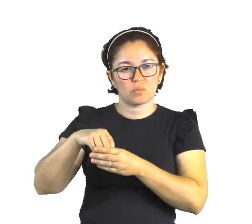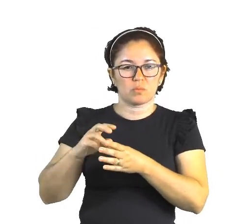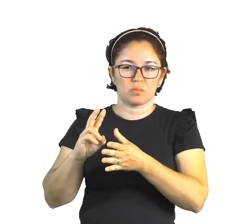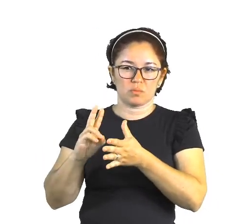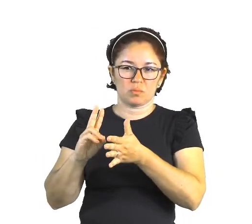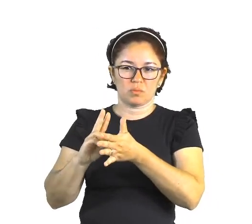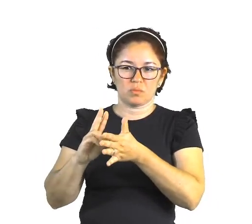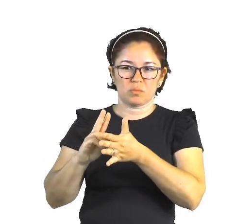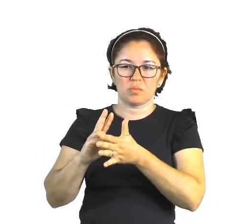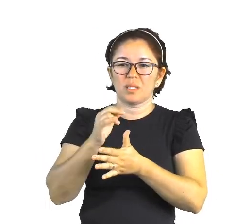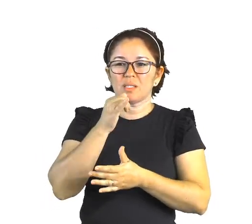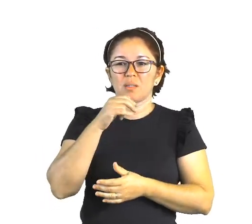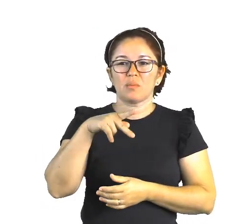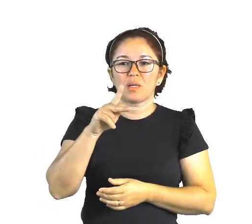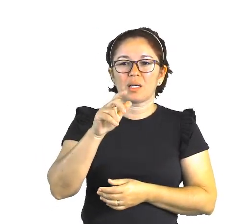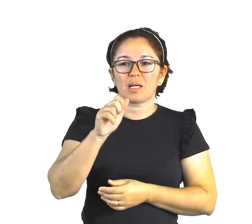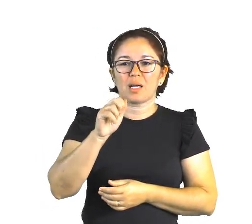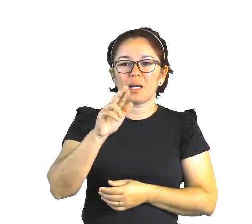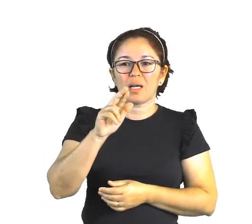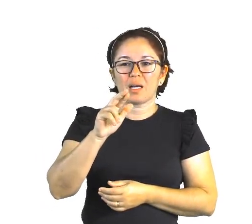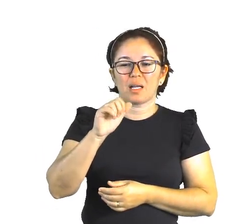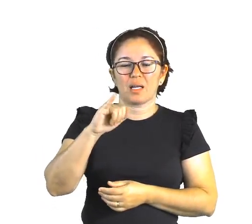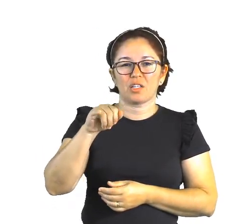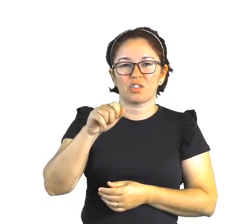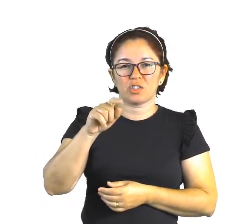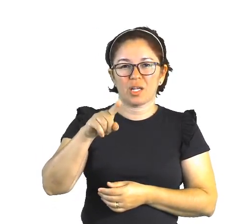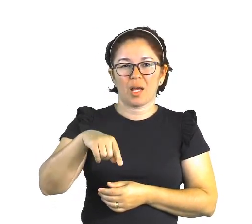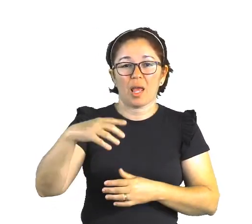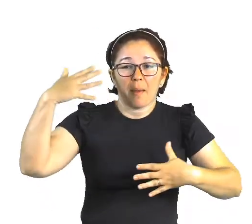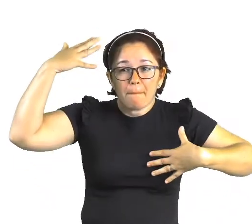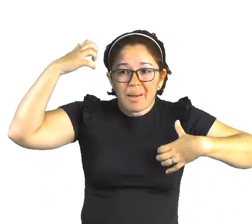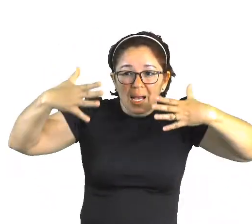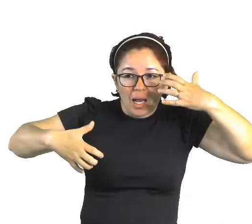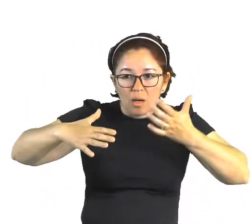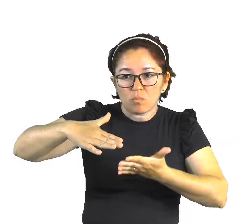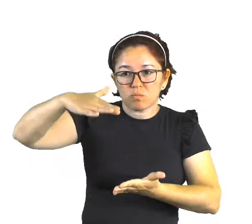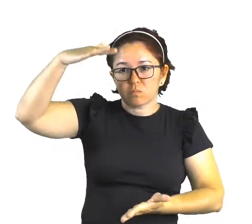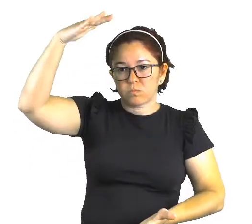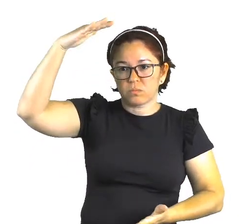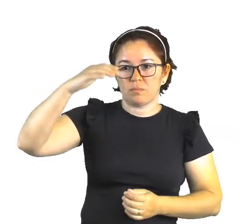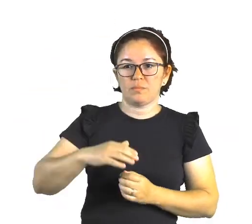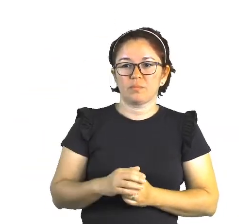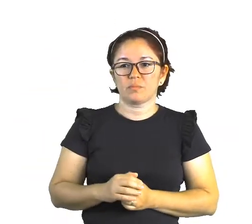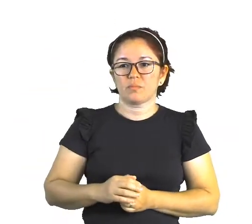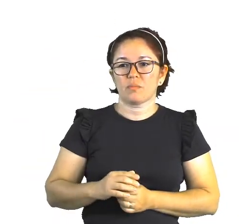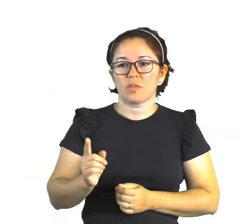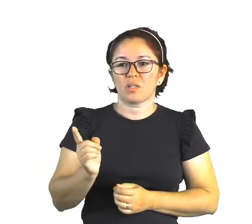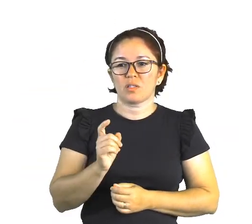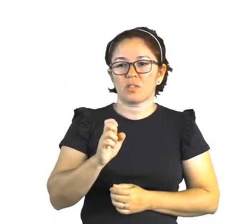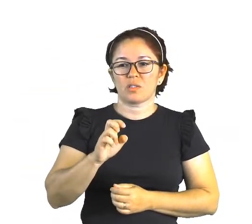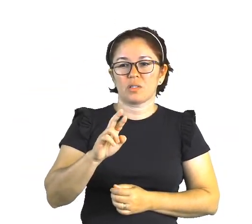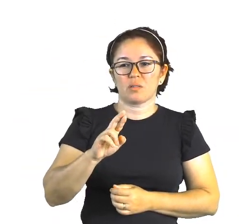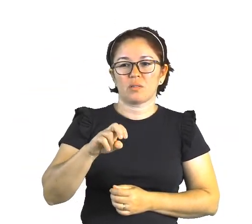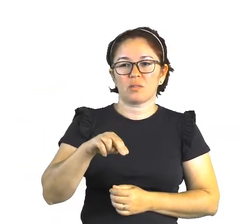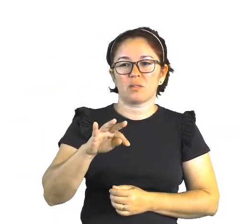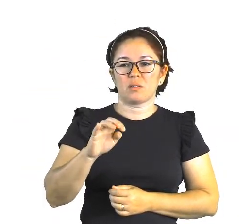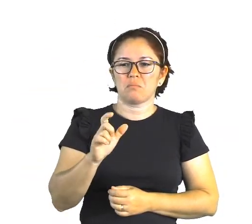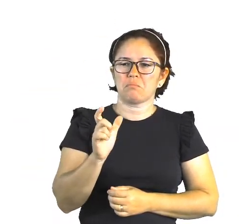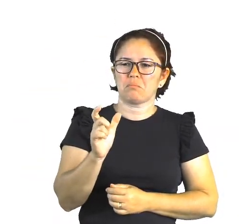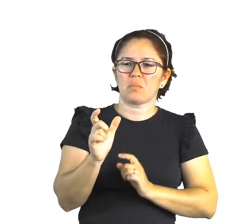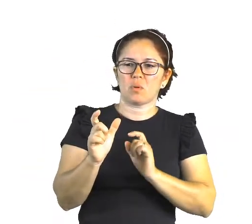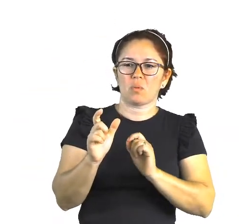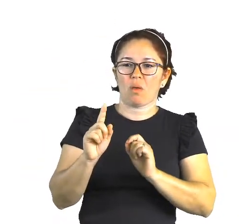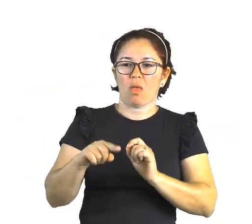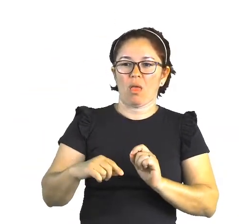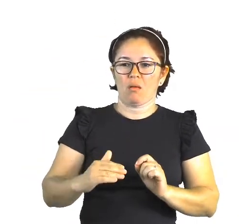macaco grande. O termo Xerente significa o mais notável. É aquele que vai chamar mais a